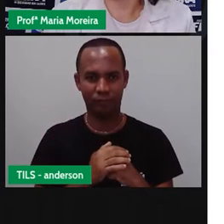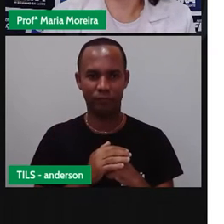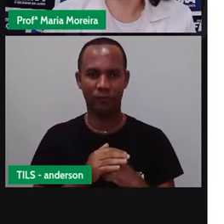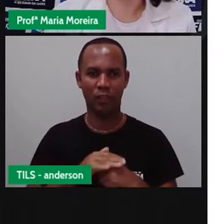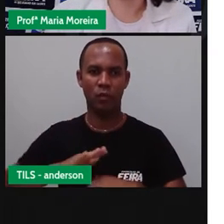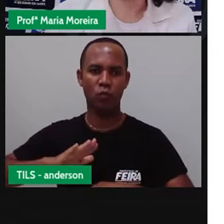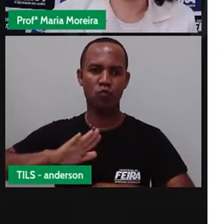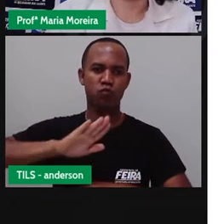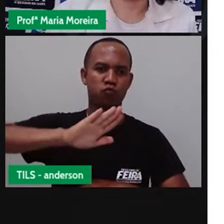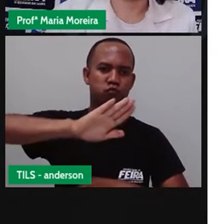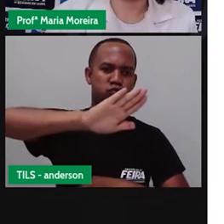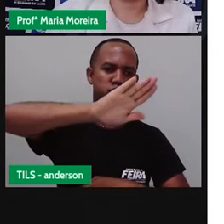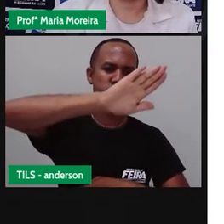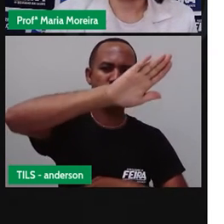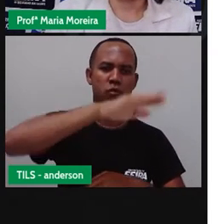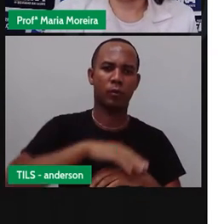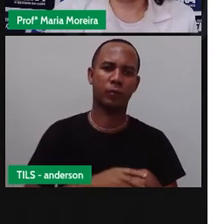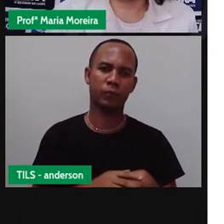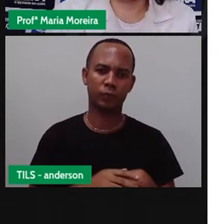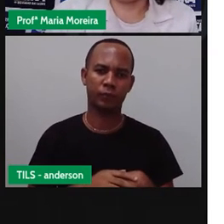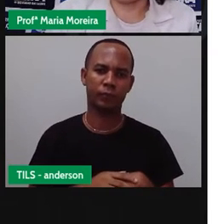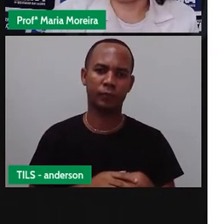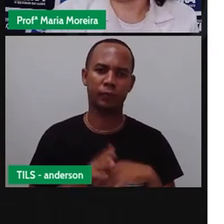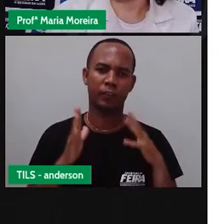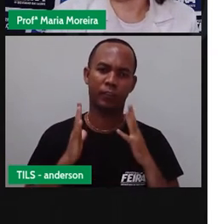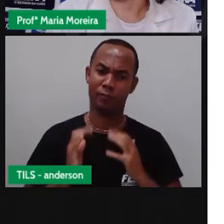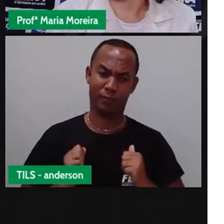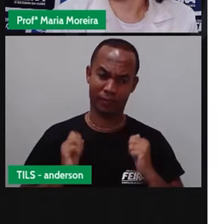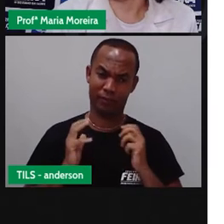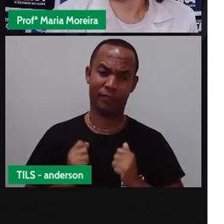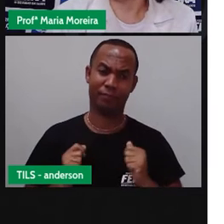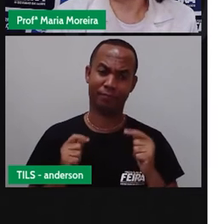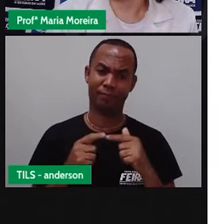Herói. Higiene.